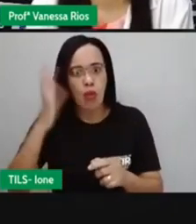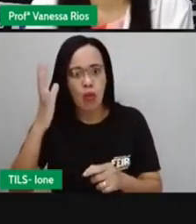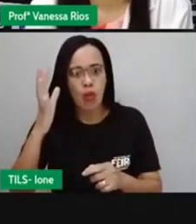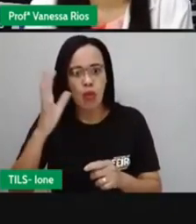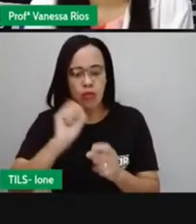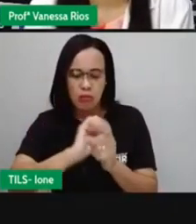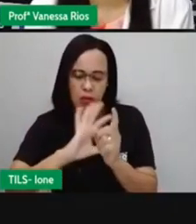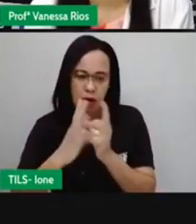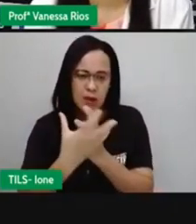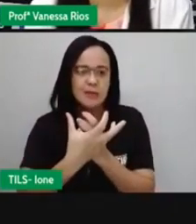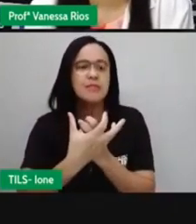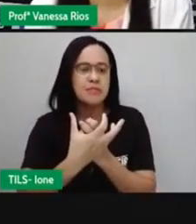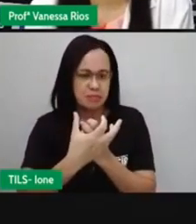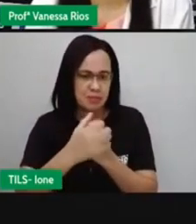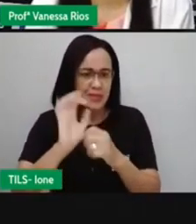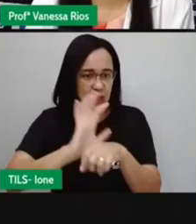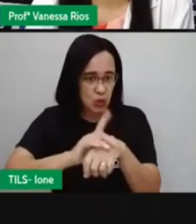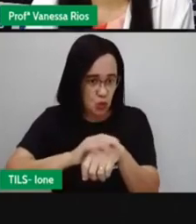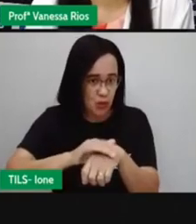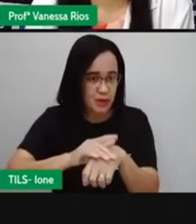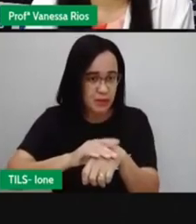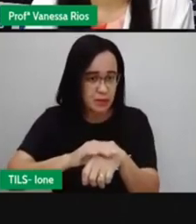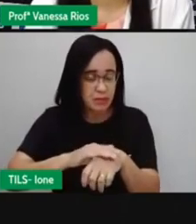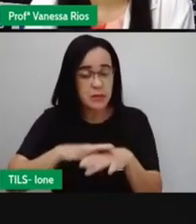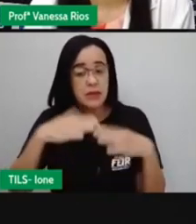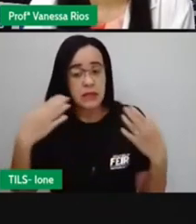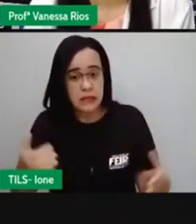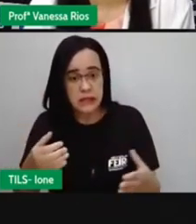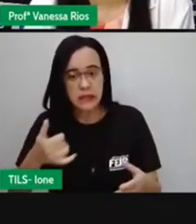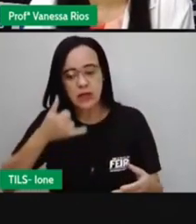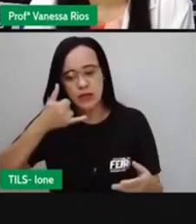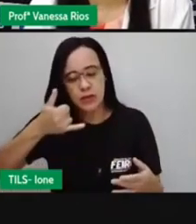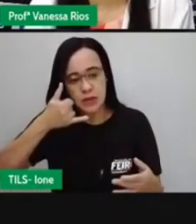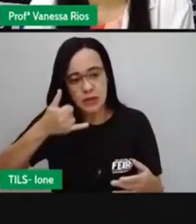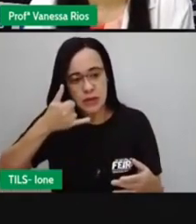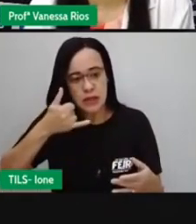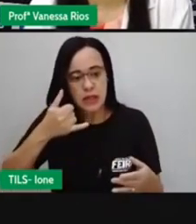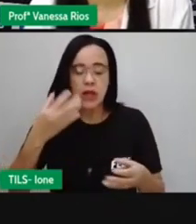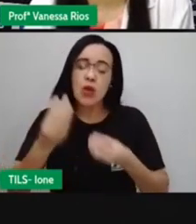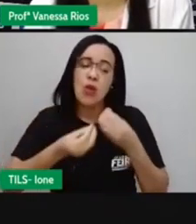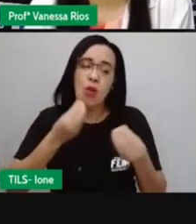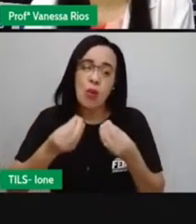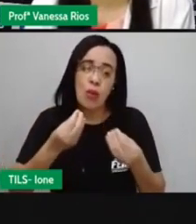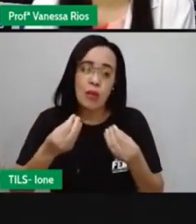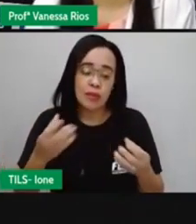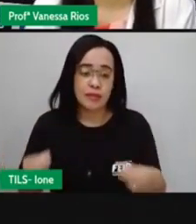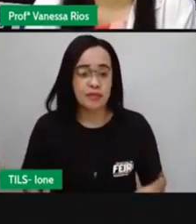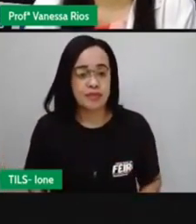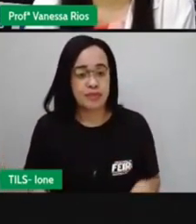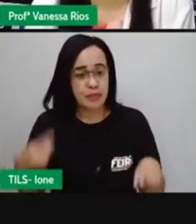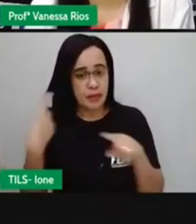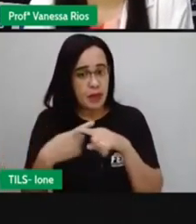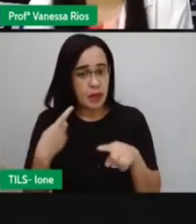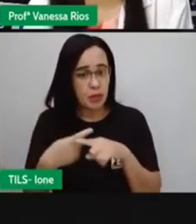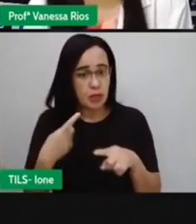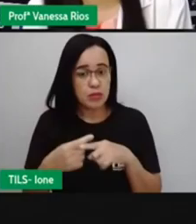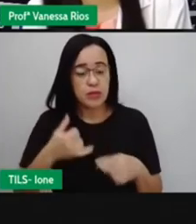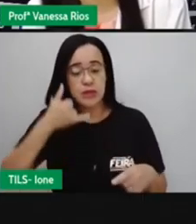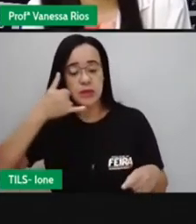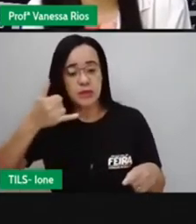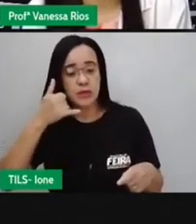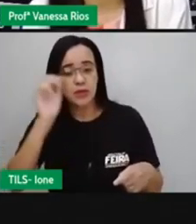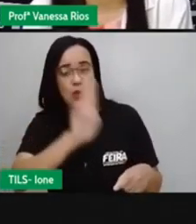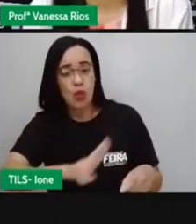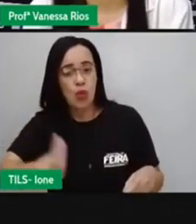pandemia. Então, acesso ao celular, até porque os aparelhos eletrônicos, o uso da